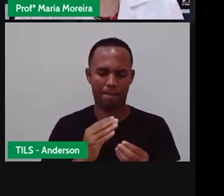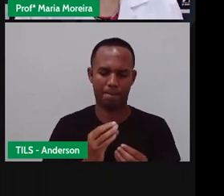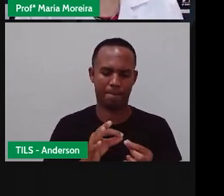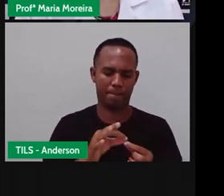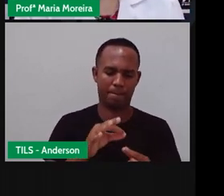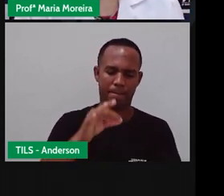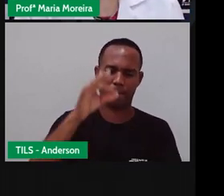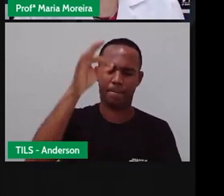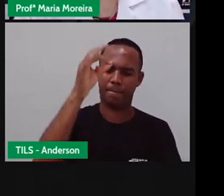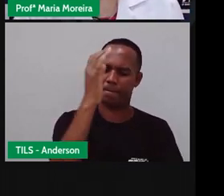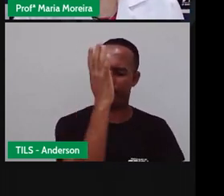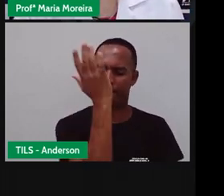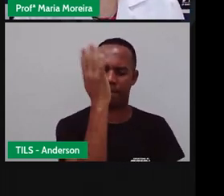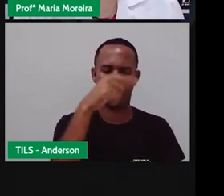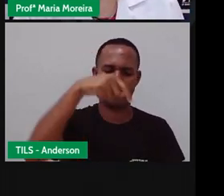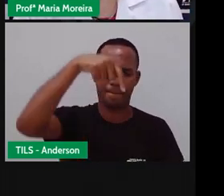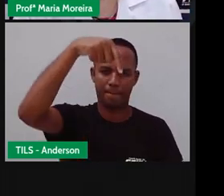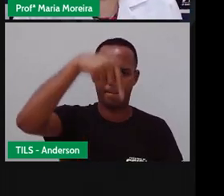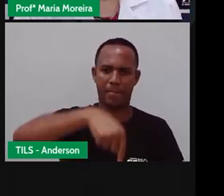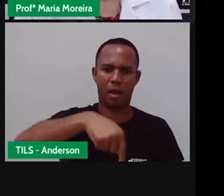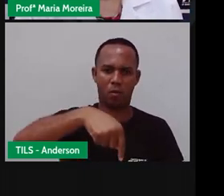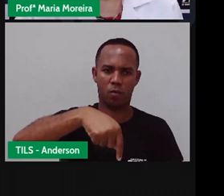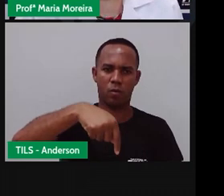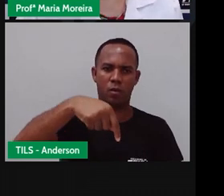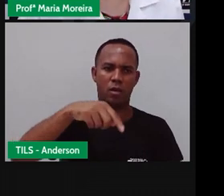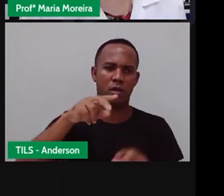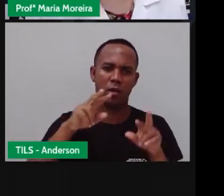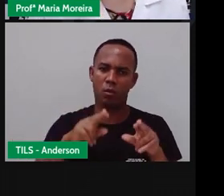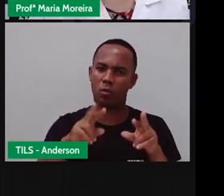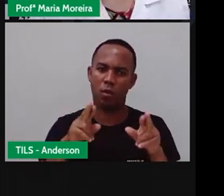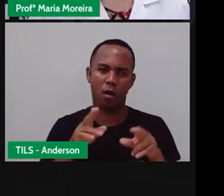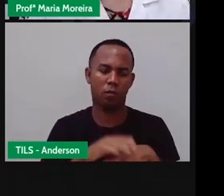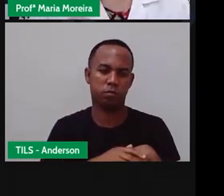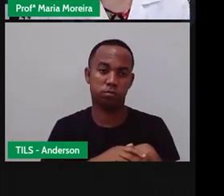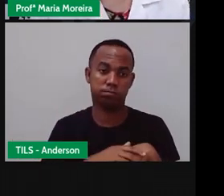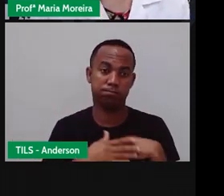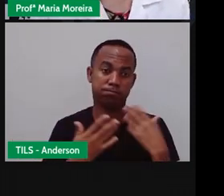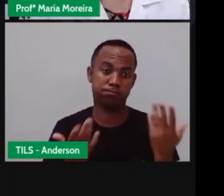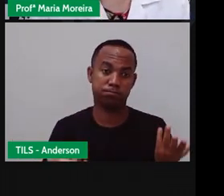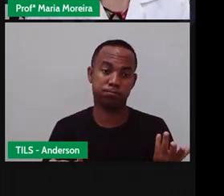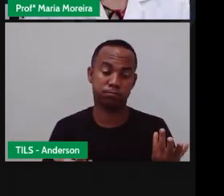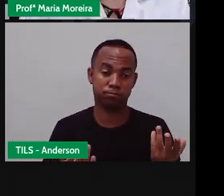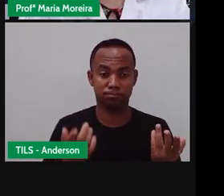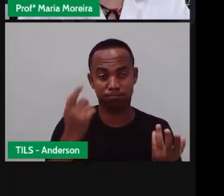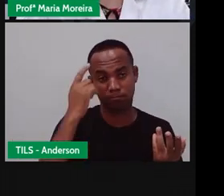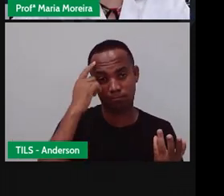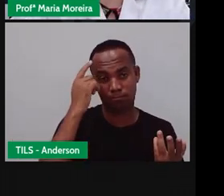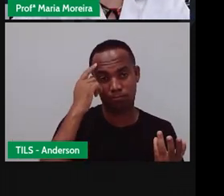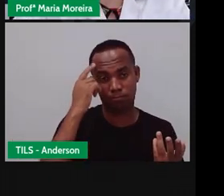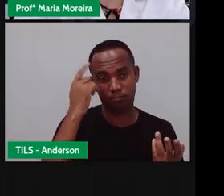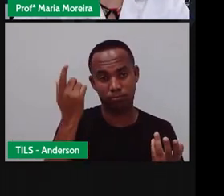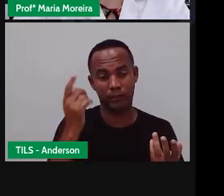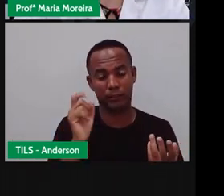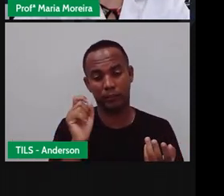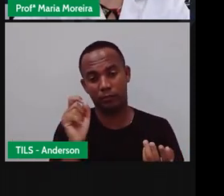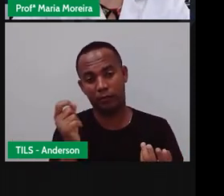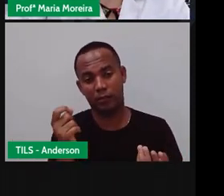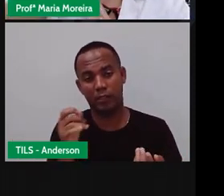vertical, teria esse mesmo efeito. Então, o era aquele que ele acabou de produzir aqui? Ele pega